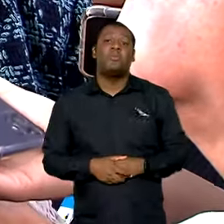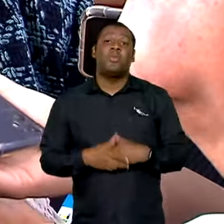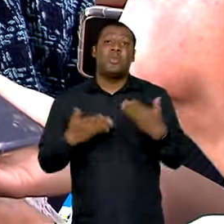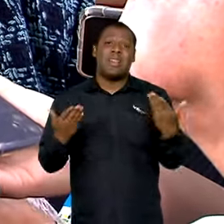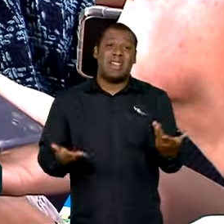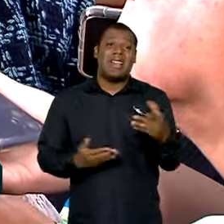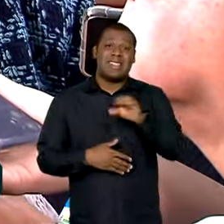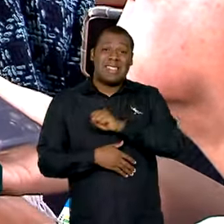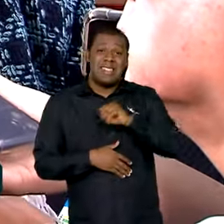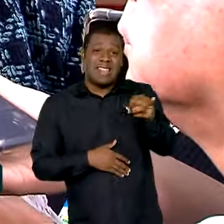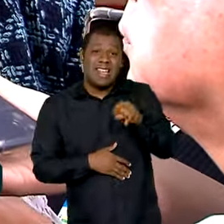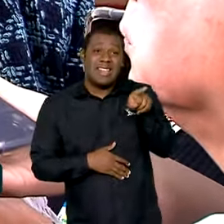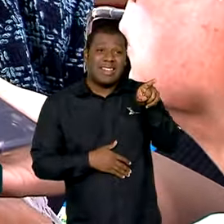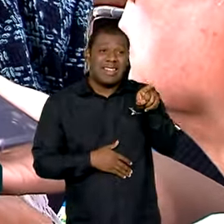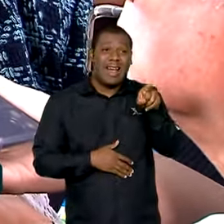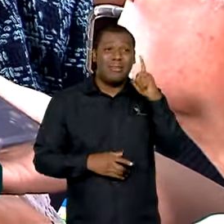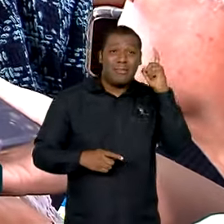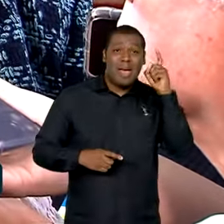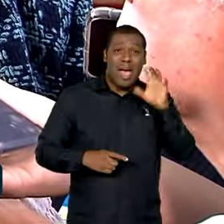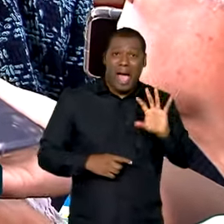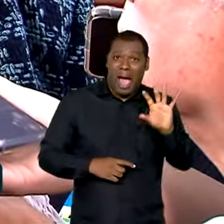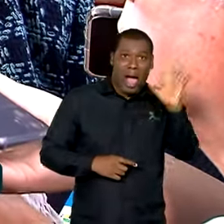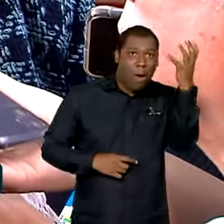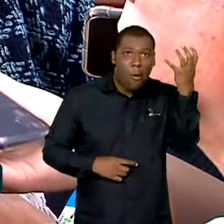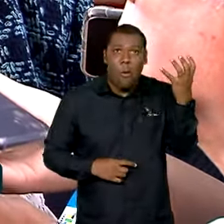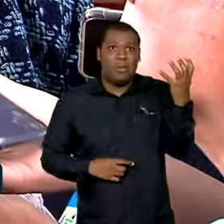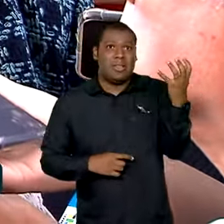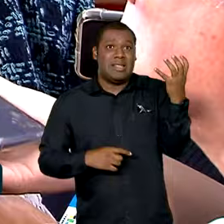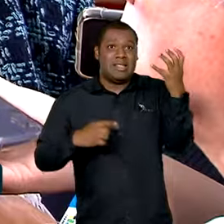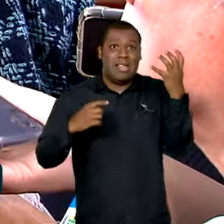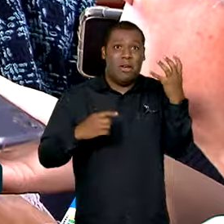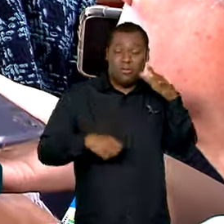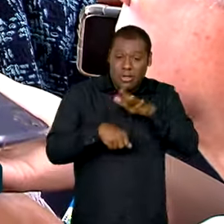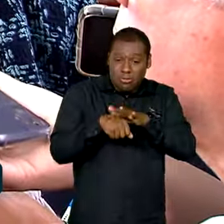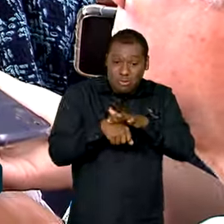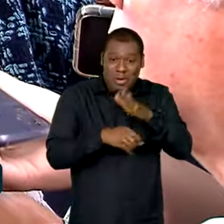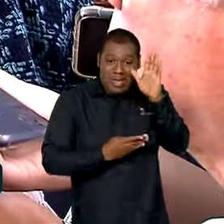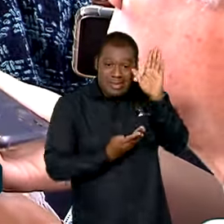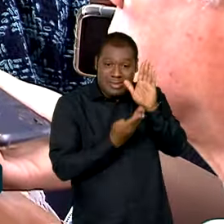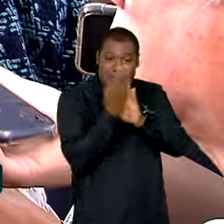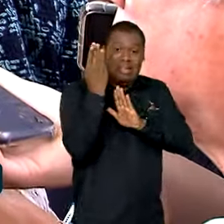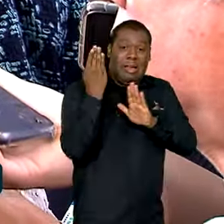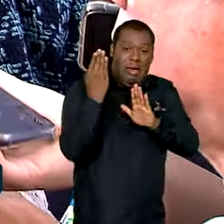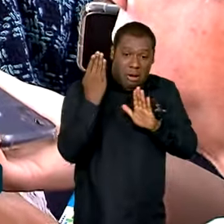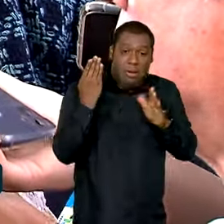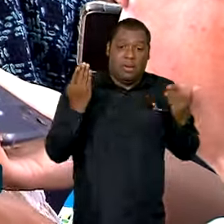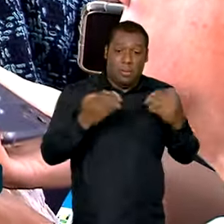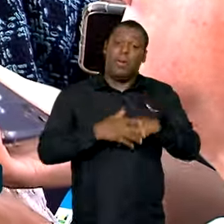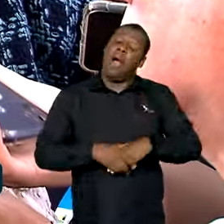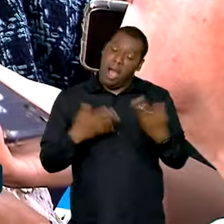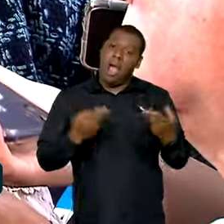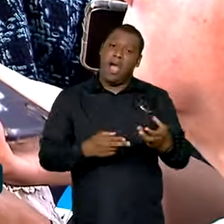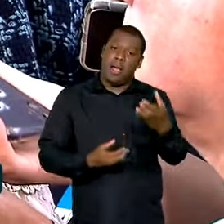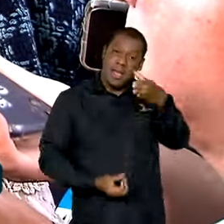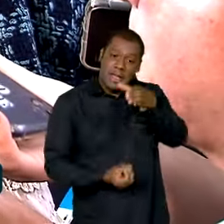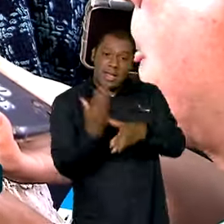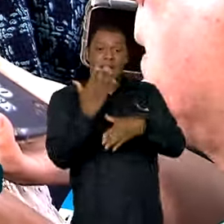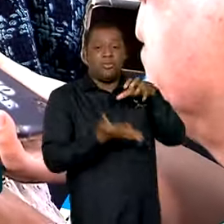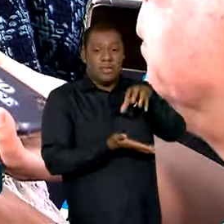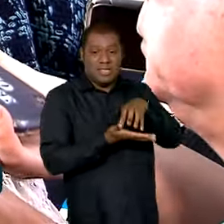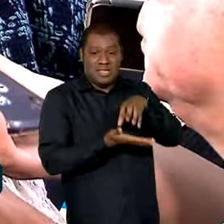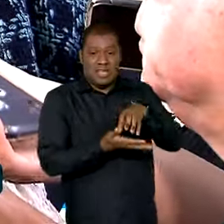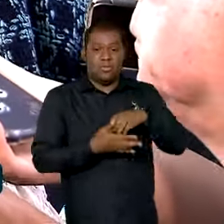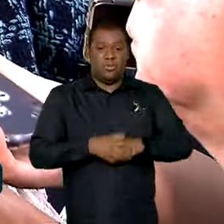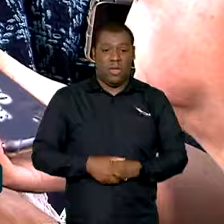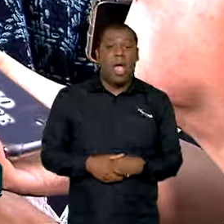situação de preocupação, de alerta ou de emergência. No nosso caso, não se caracteriza